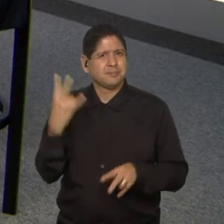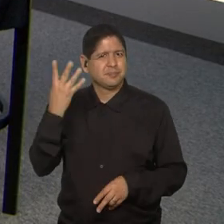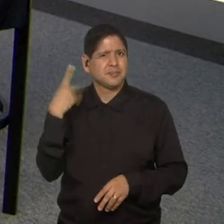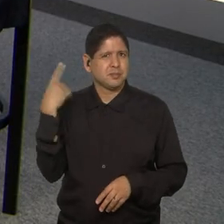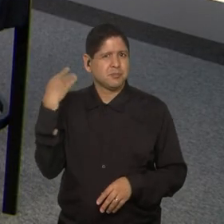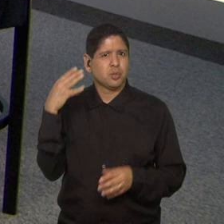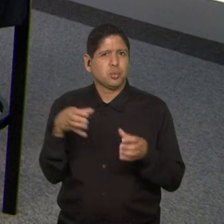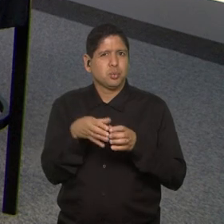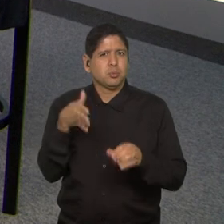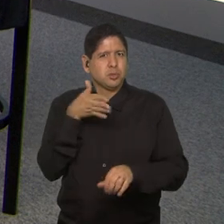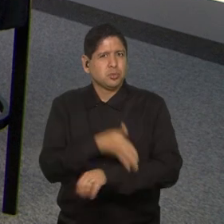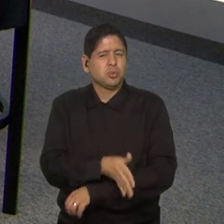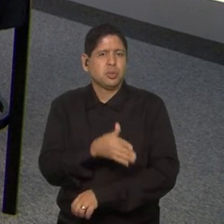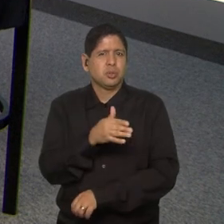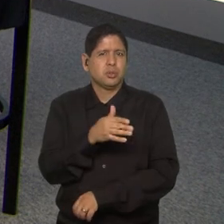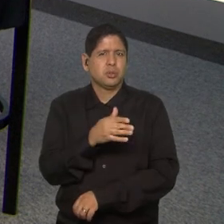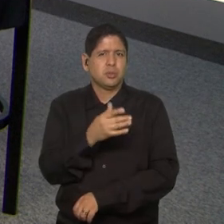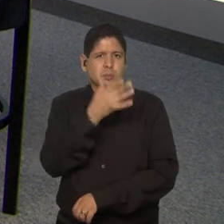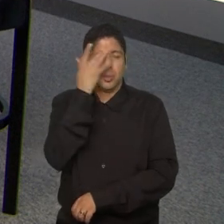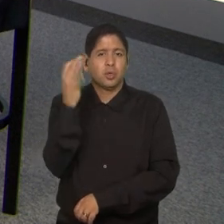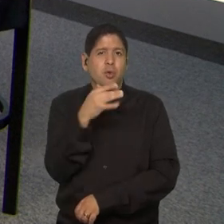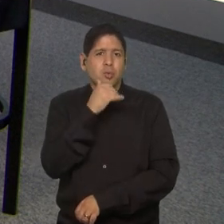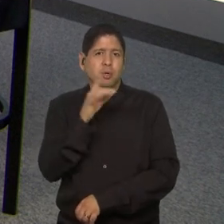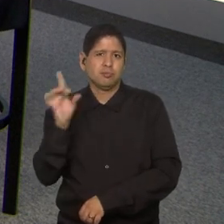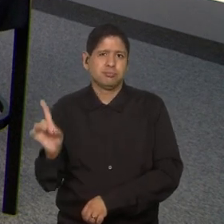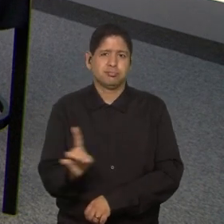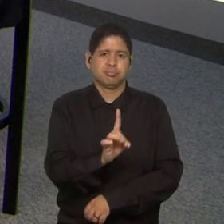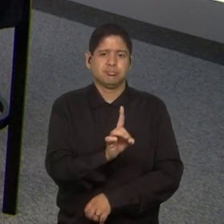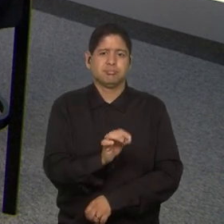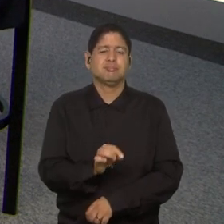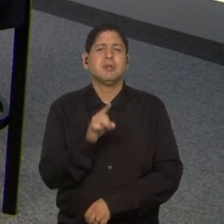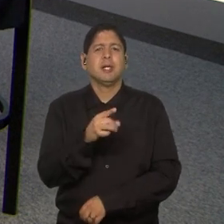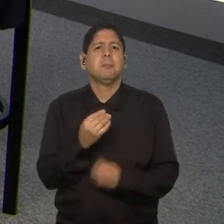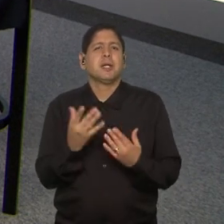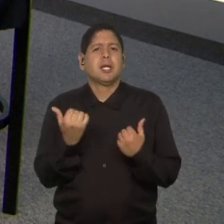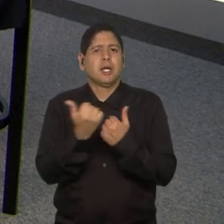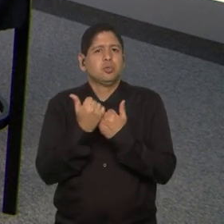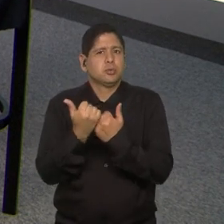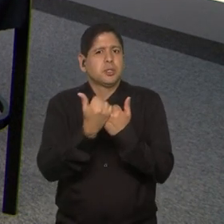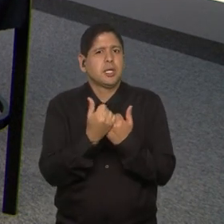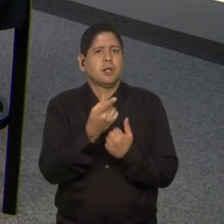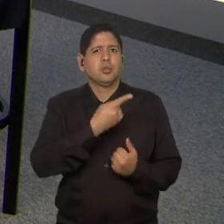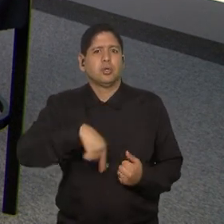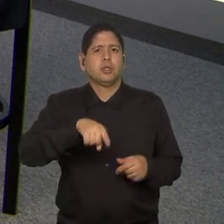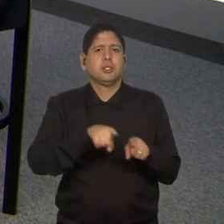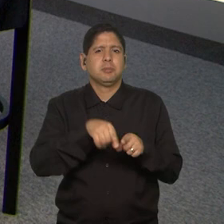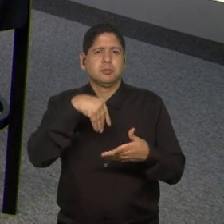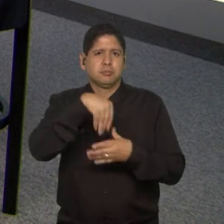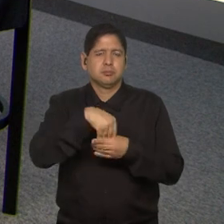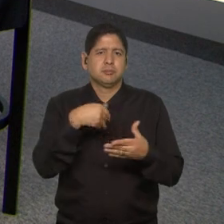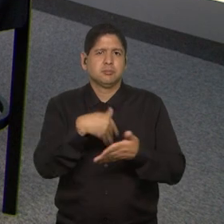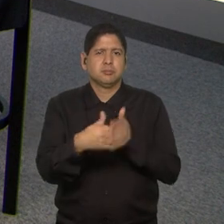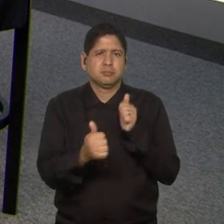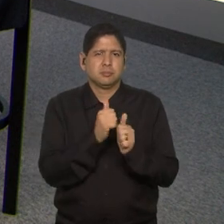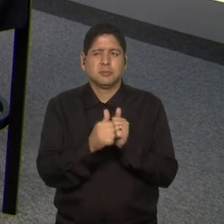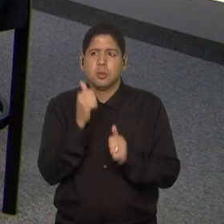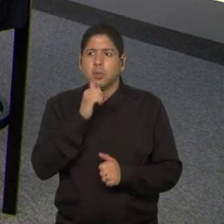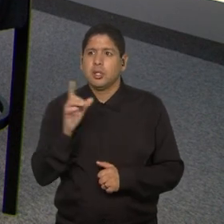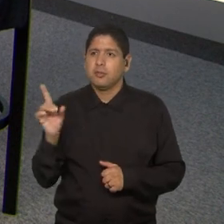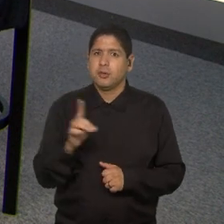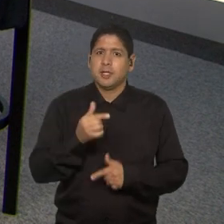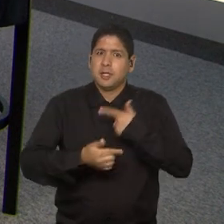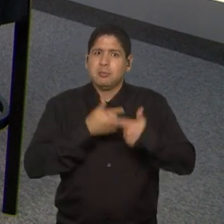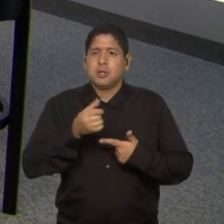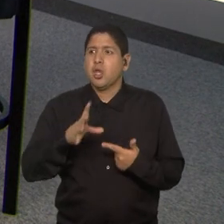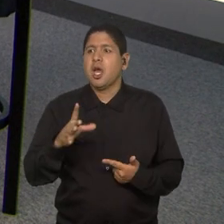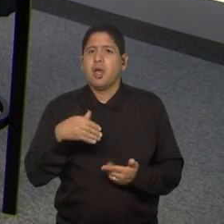na minha equipe, entrou uma nova integrante para ajudar a gente no futebol. E quando mulher vem trabalhar